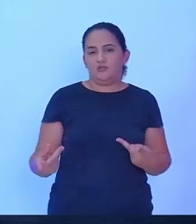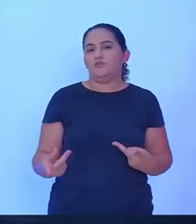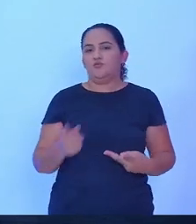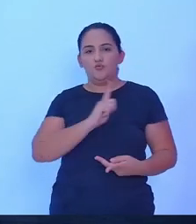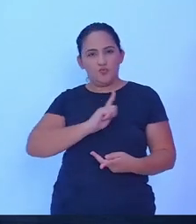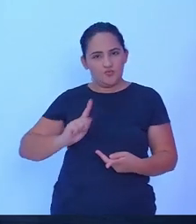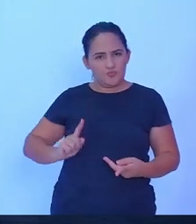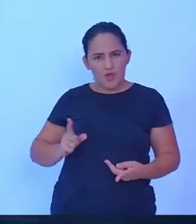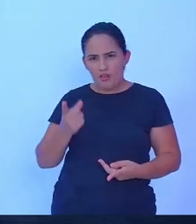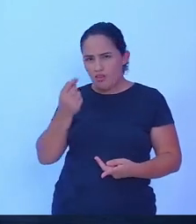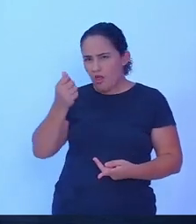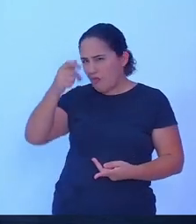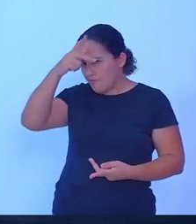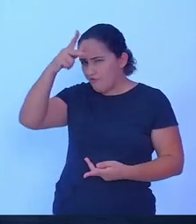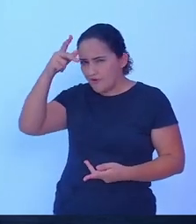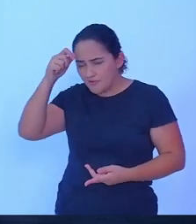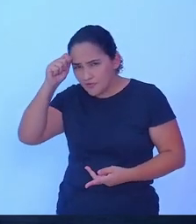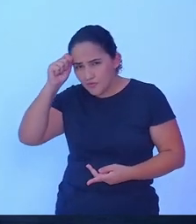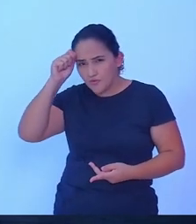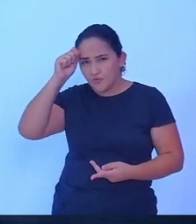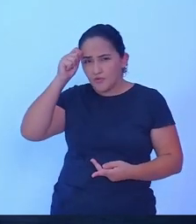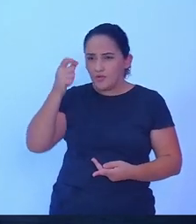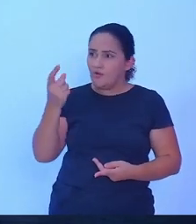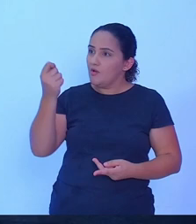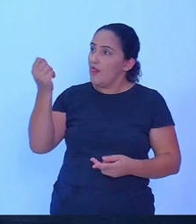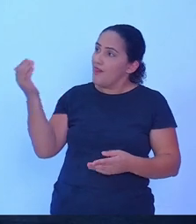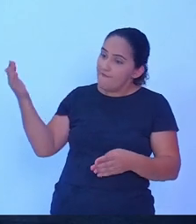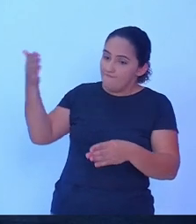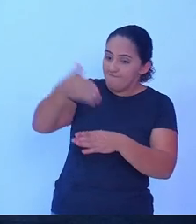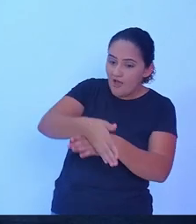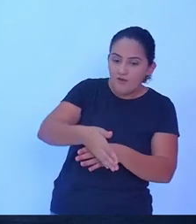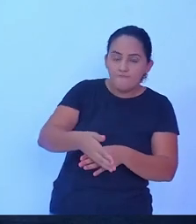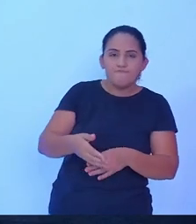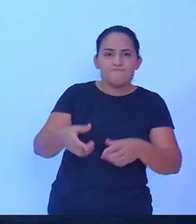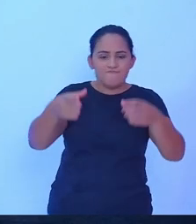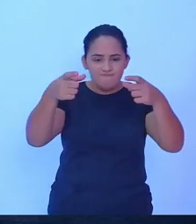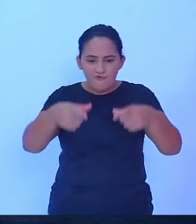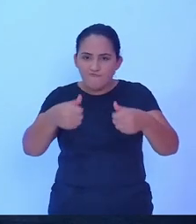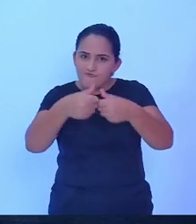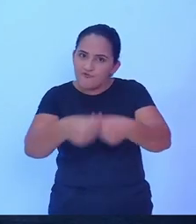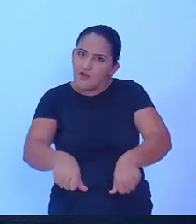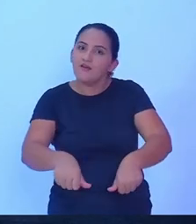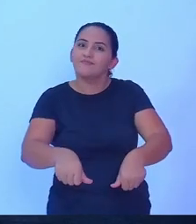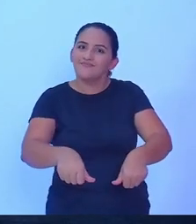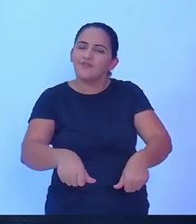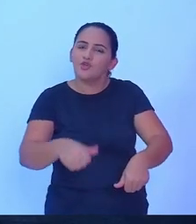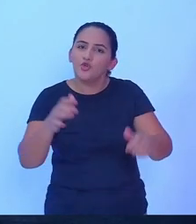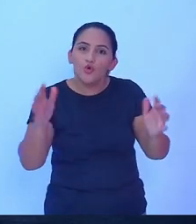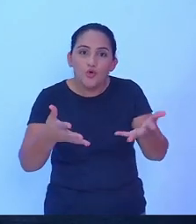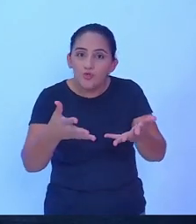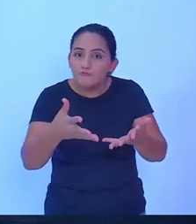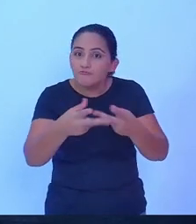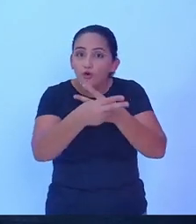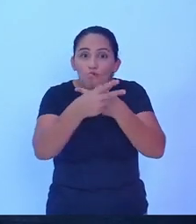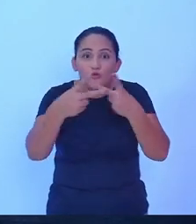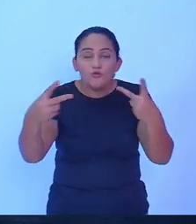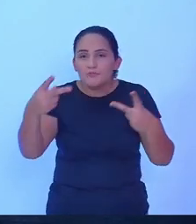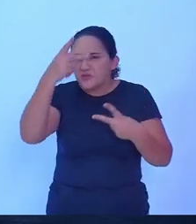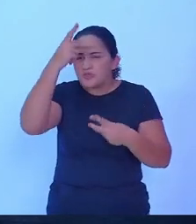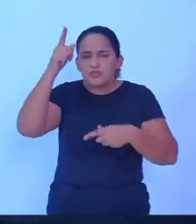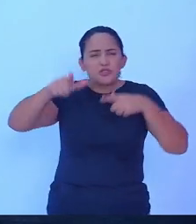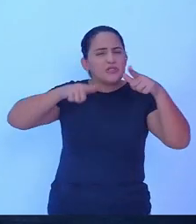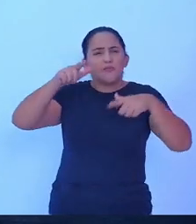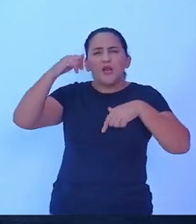época, da Prefeitura na época para que fosse implantado aqui no município. Então, hoje está aí gerando milhares de empregos, dando